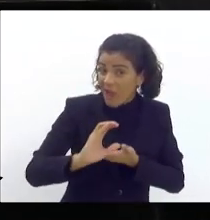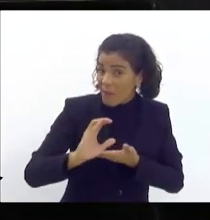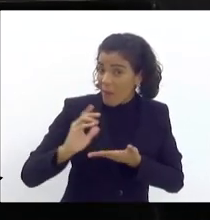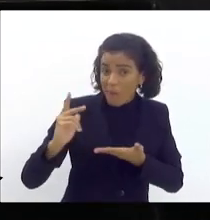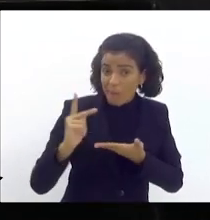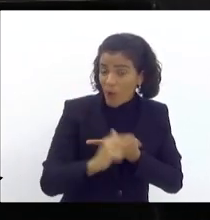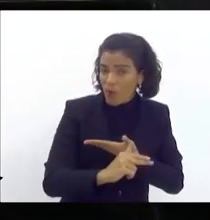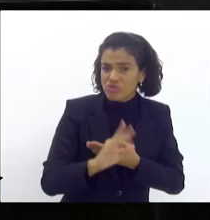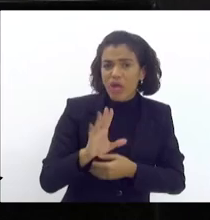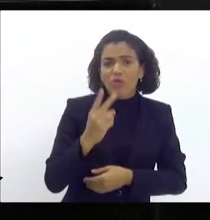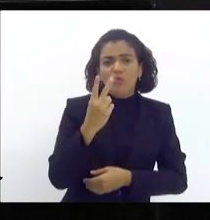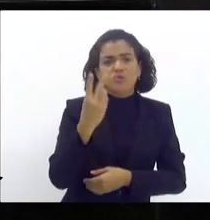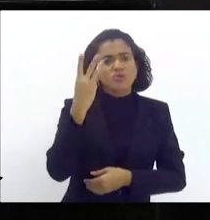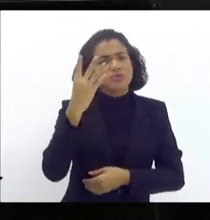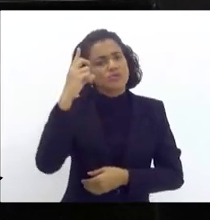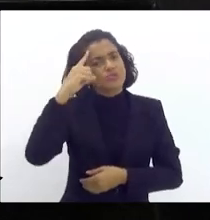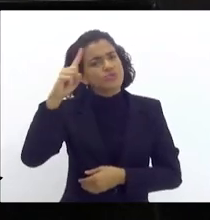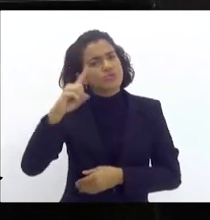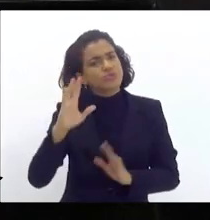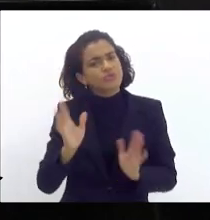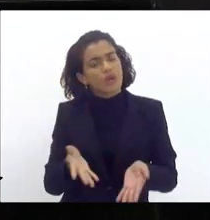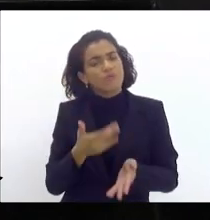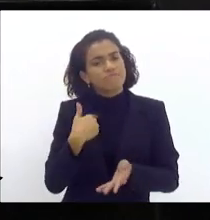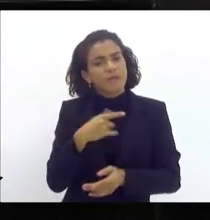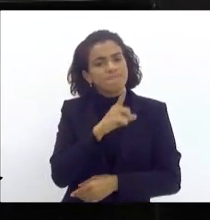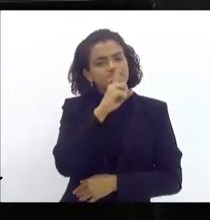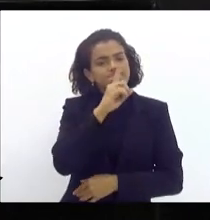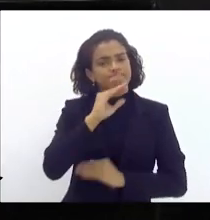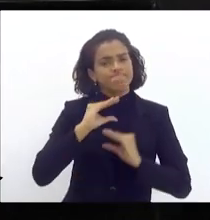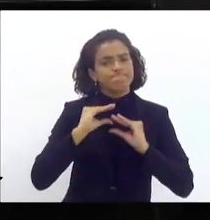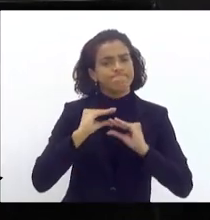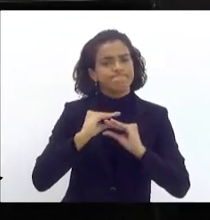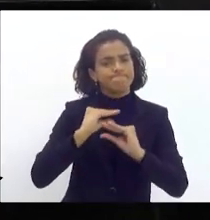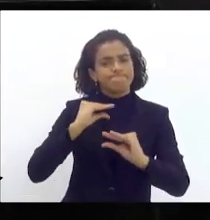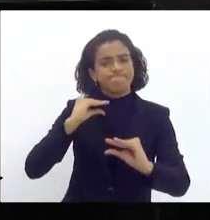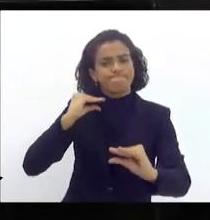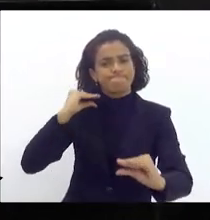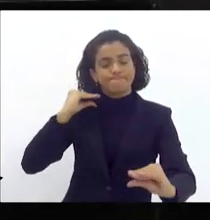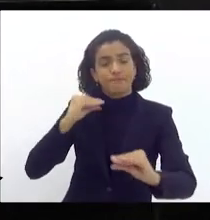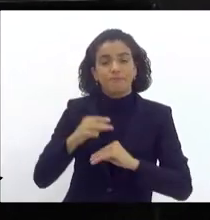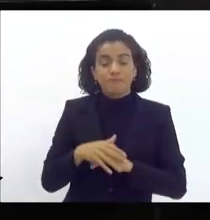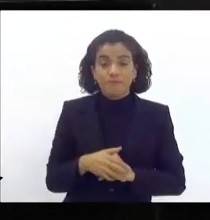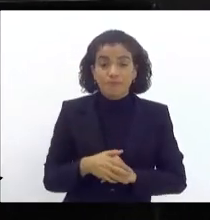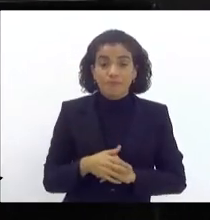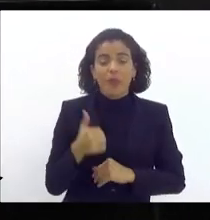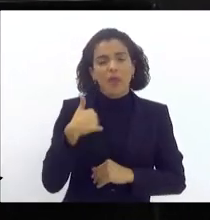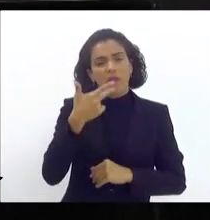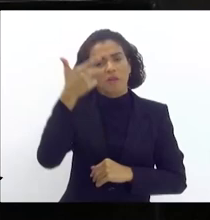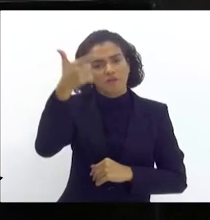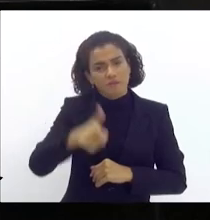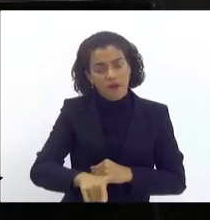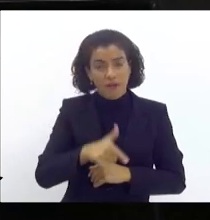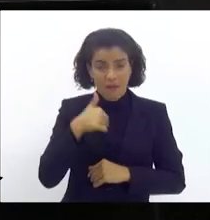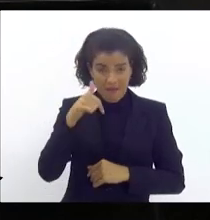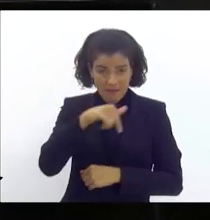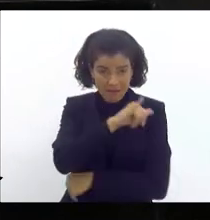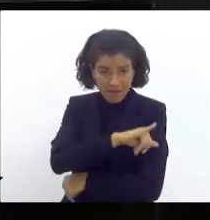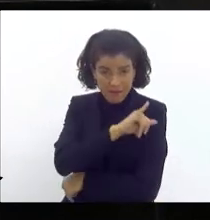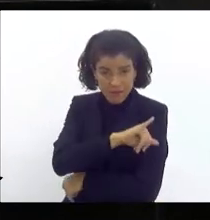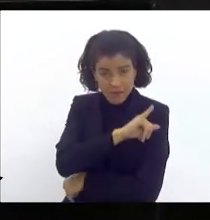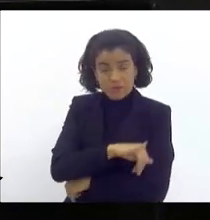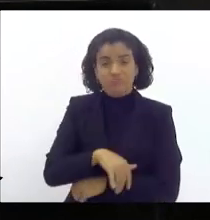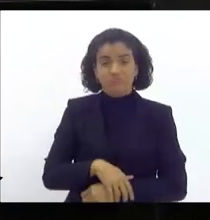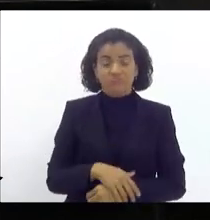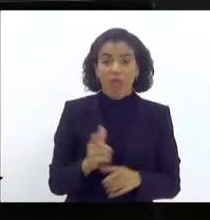Isso já tem uns dois, três dias. O silêncio é incrível. E mais uma vez eu falo, aqui no Rio de Janeiro,